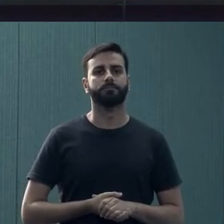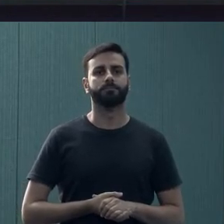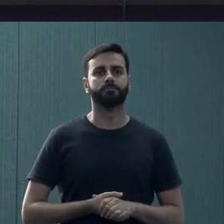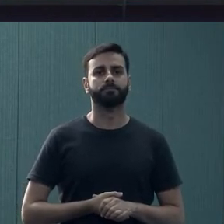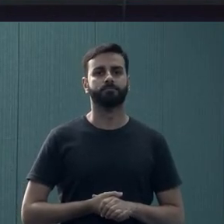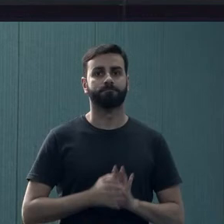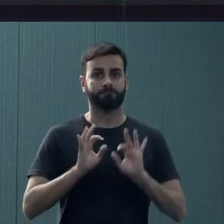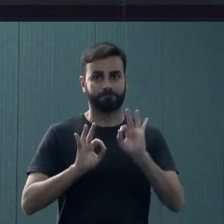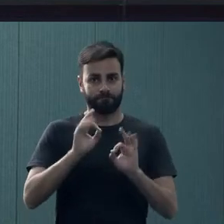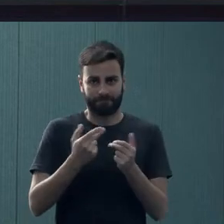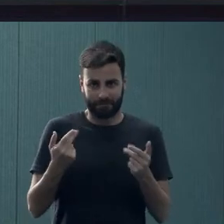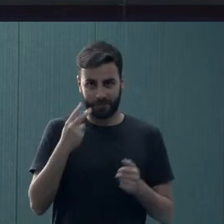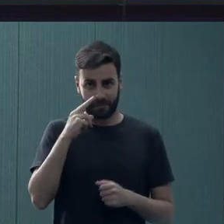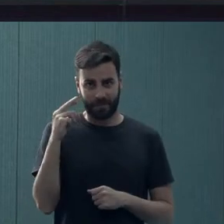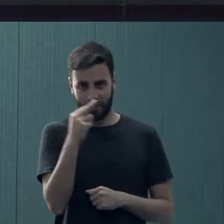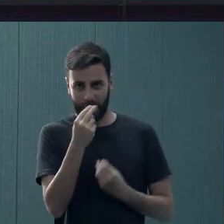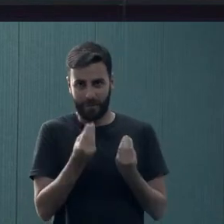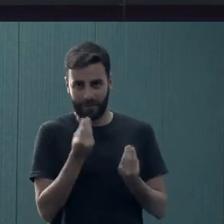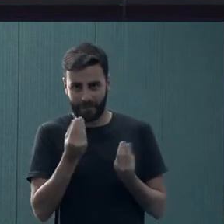vida de vocês aí.